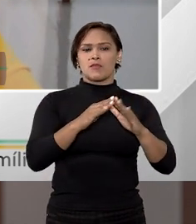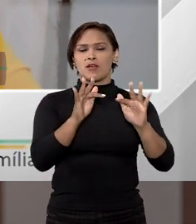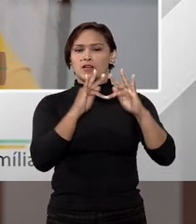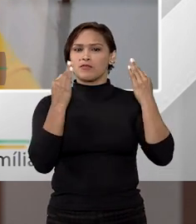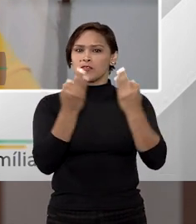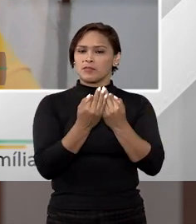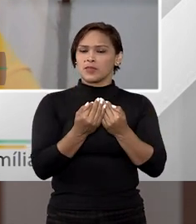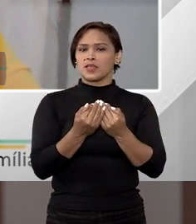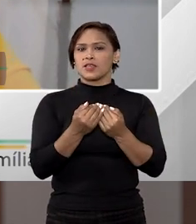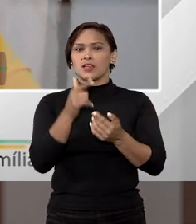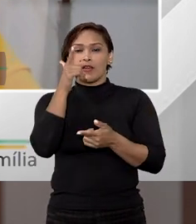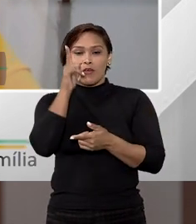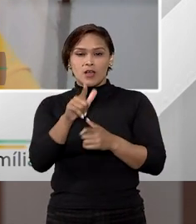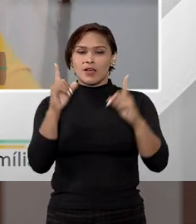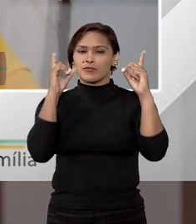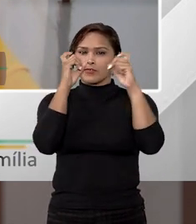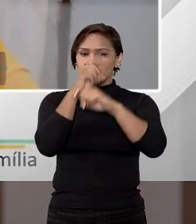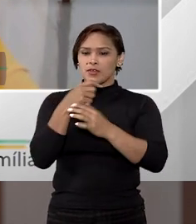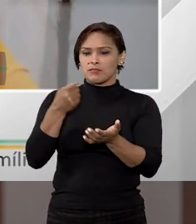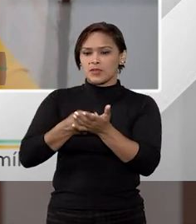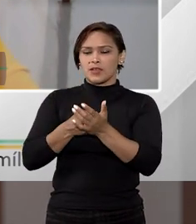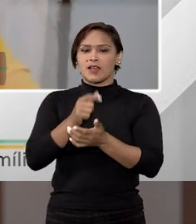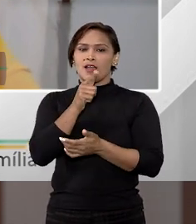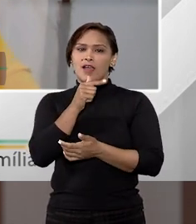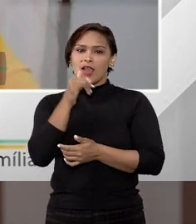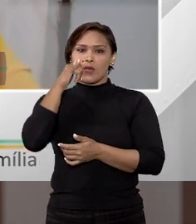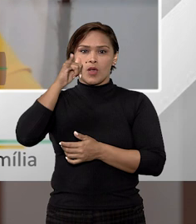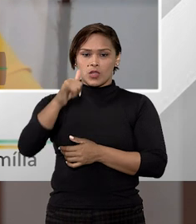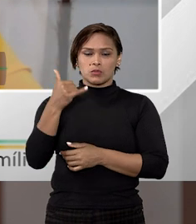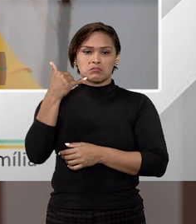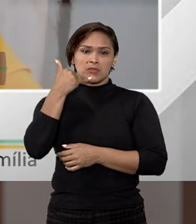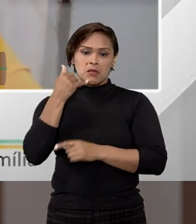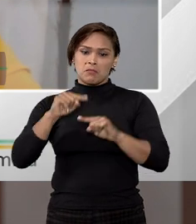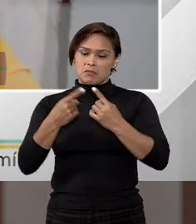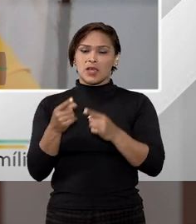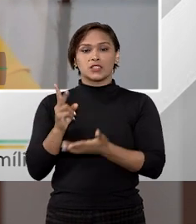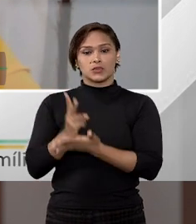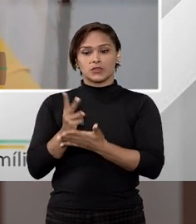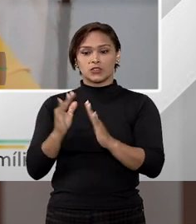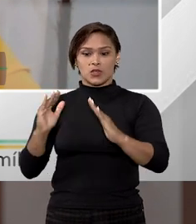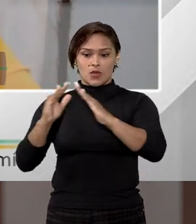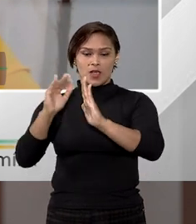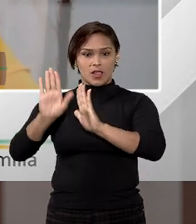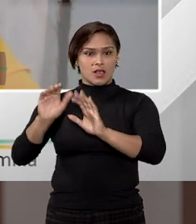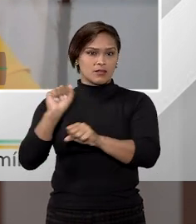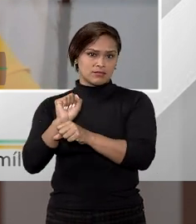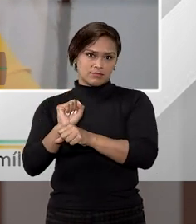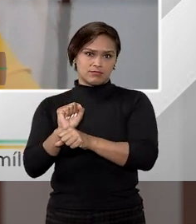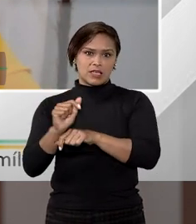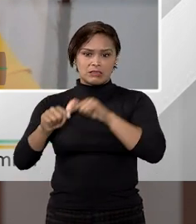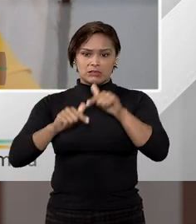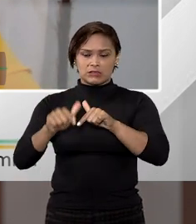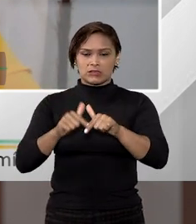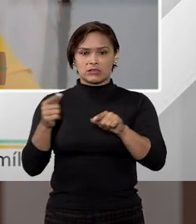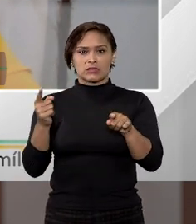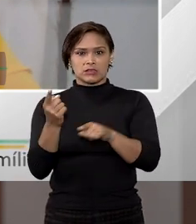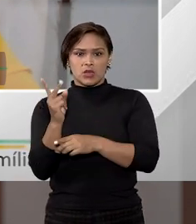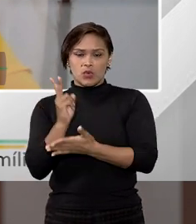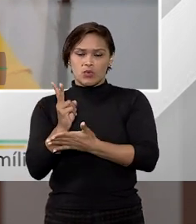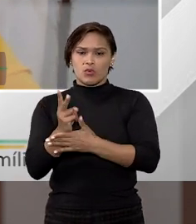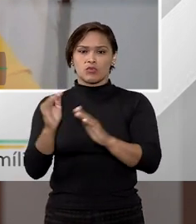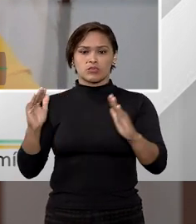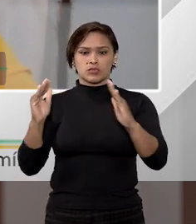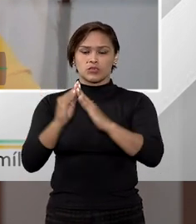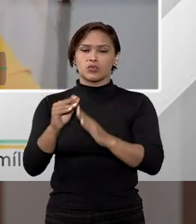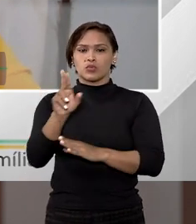custear o próprio bem, as despesas bastas, como água, luz, telefone, mas o bem continua lá, com as suas funções básicas, aquele bem